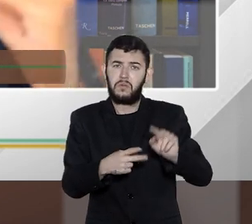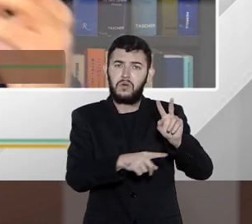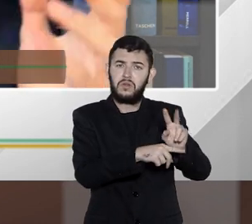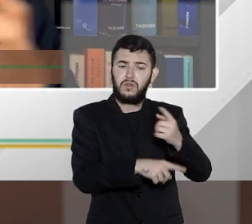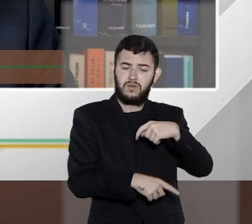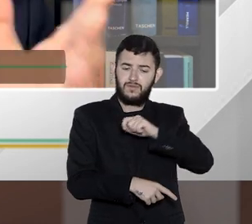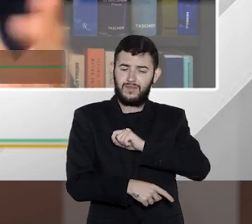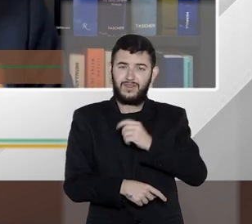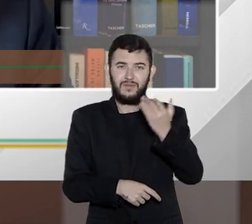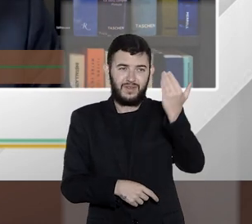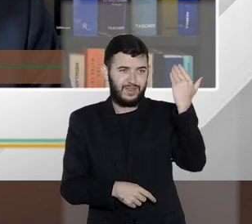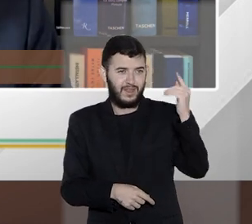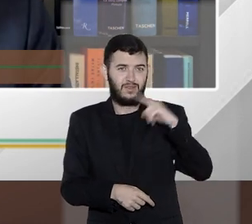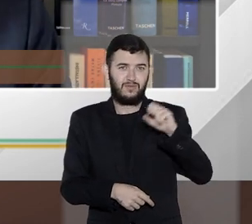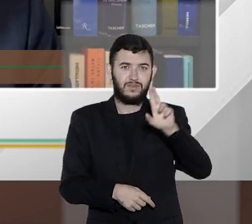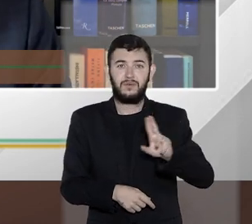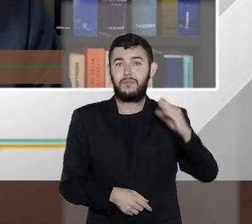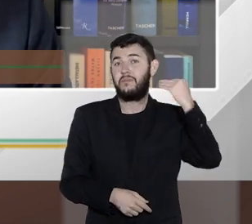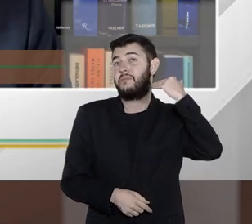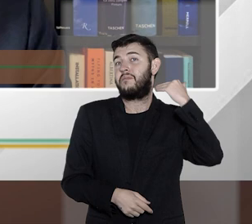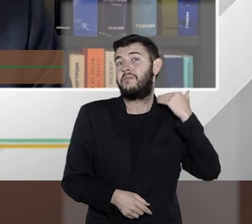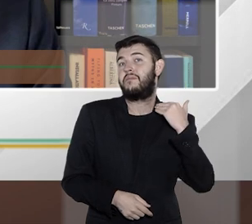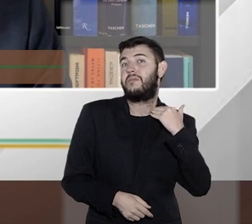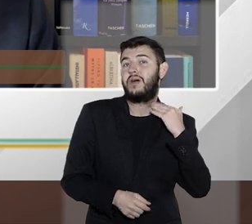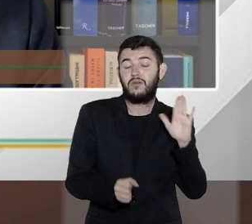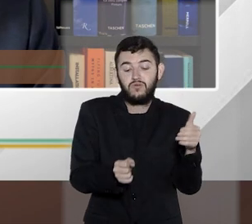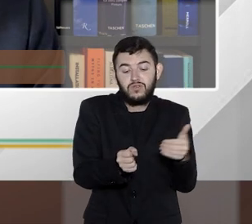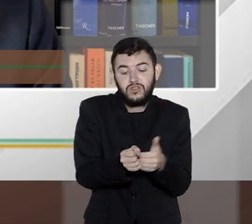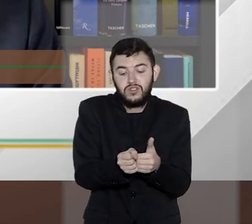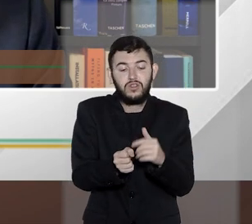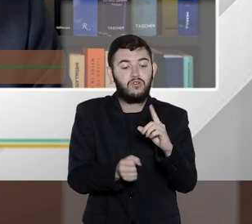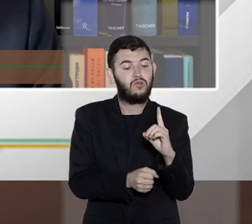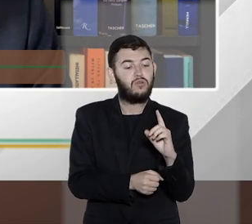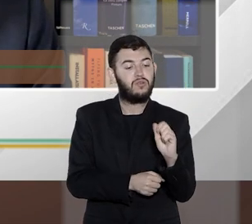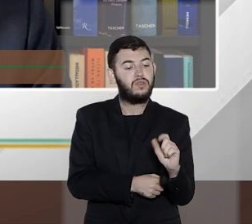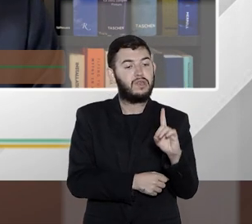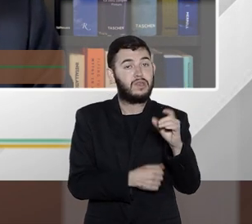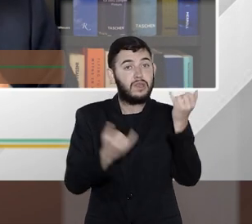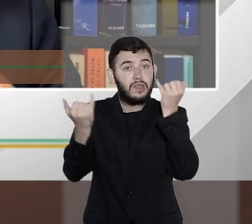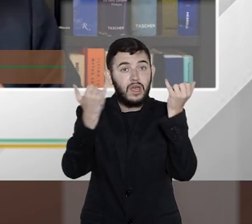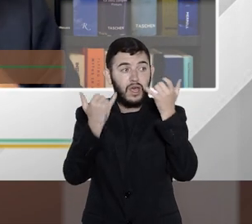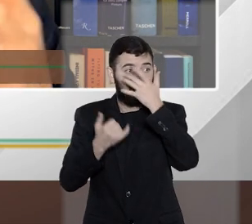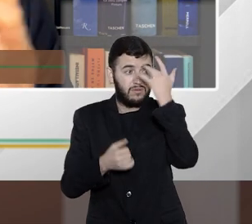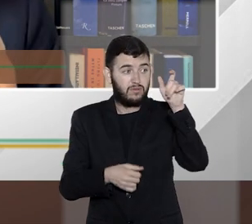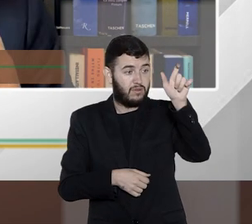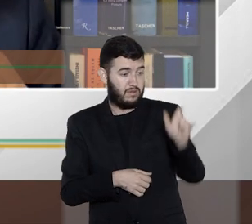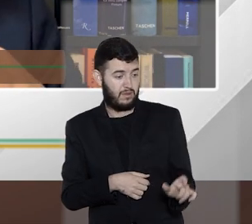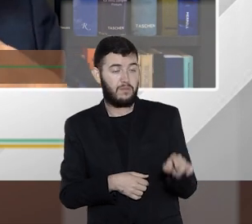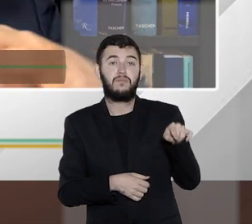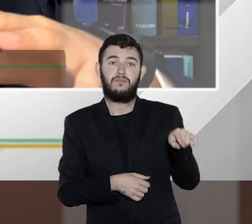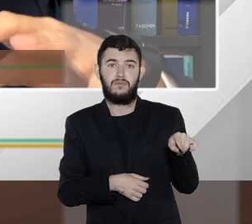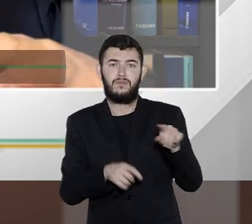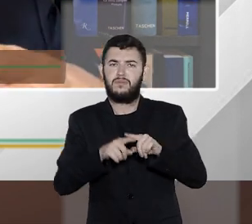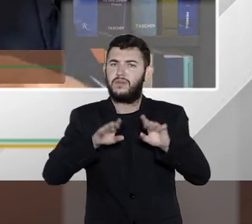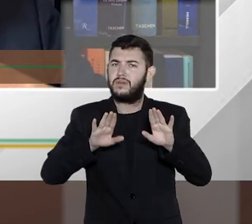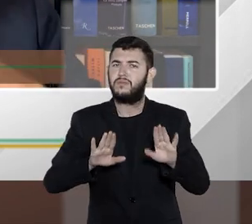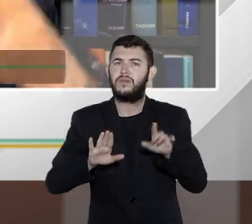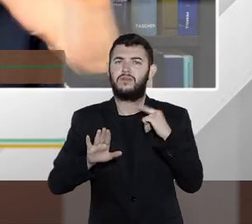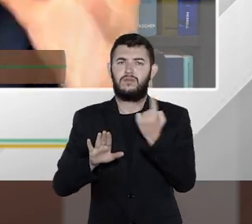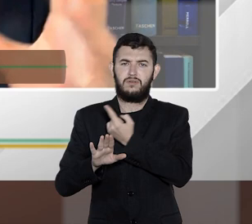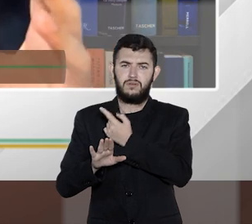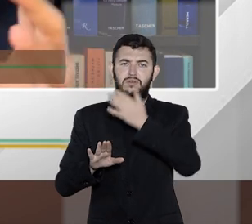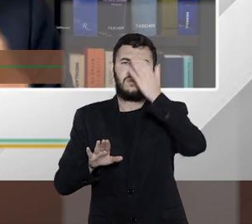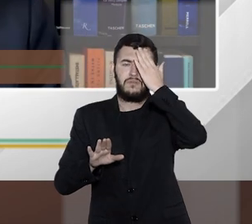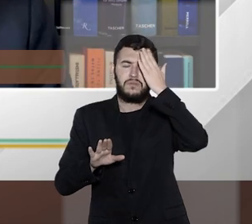bancário e do sigilo dos dados fiscais do contribuinte. E a gente vê que, com o advento desse